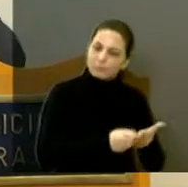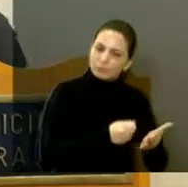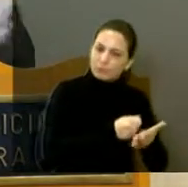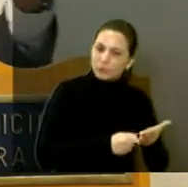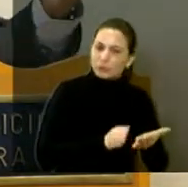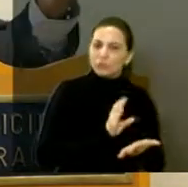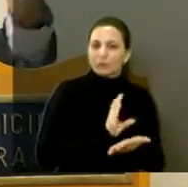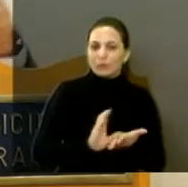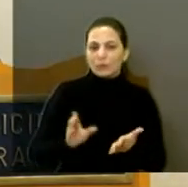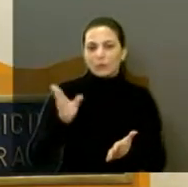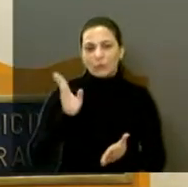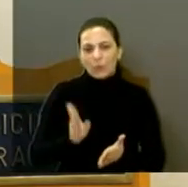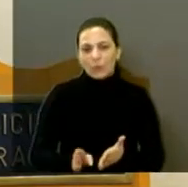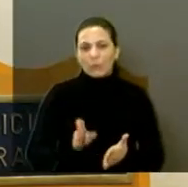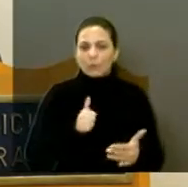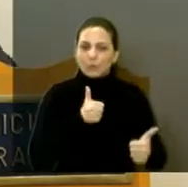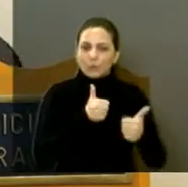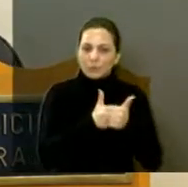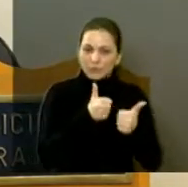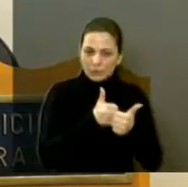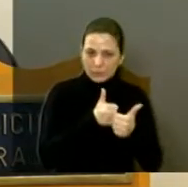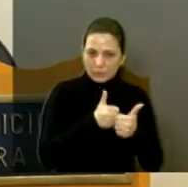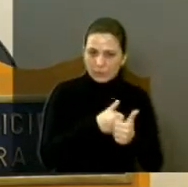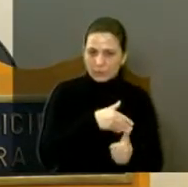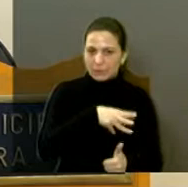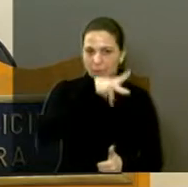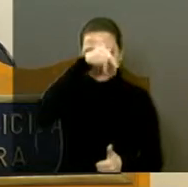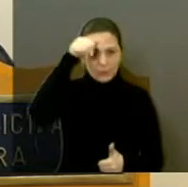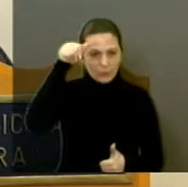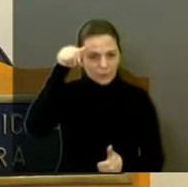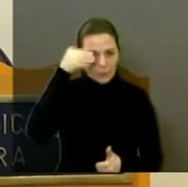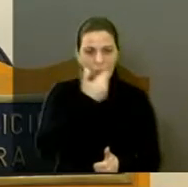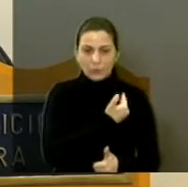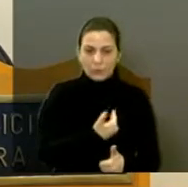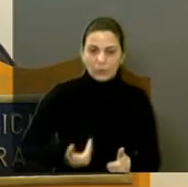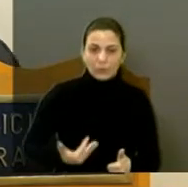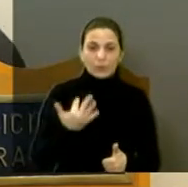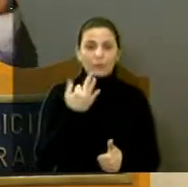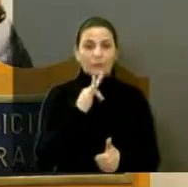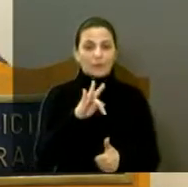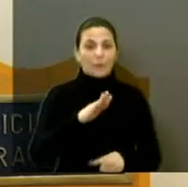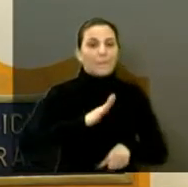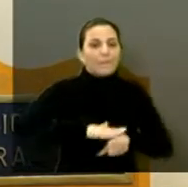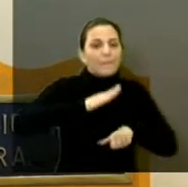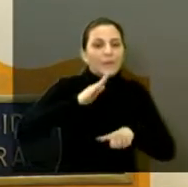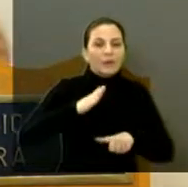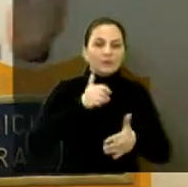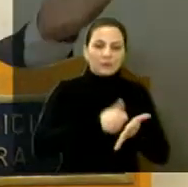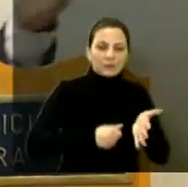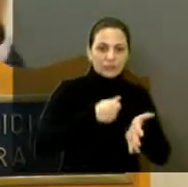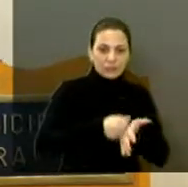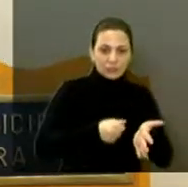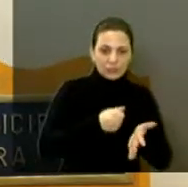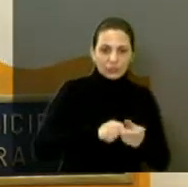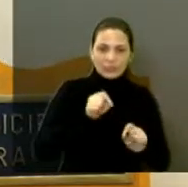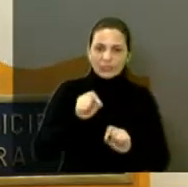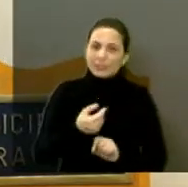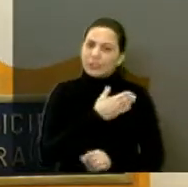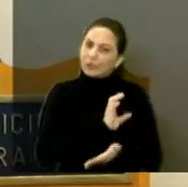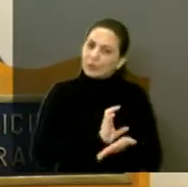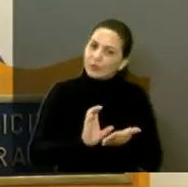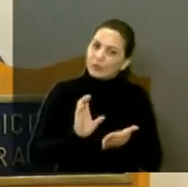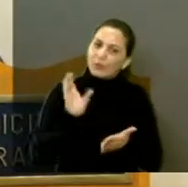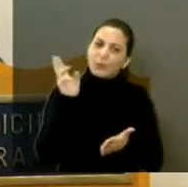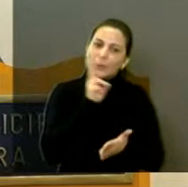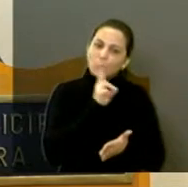E como hoje a aproximação do nosso prefeito é muito grande com o governo federal, vamos cobrar que a Zerba venha